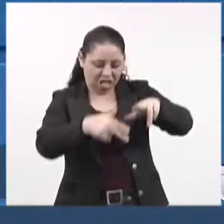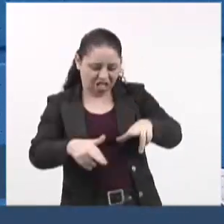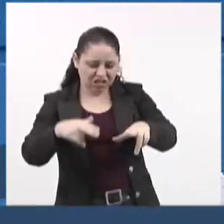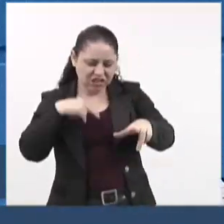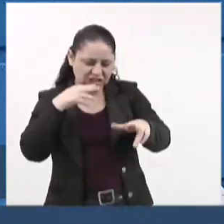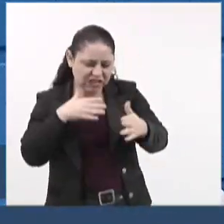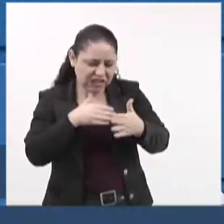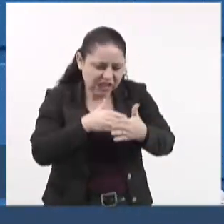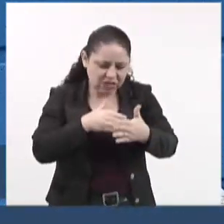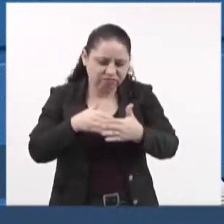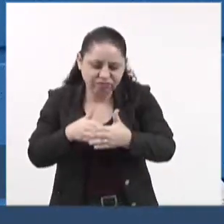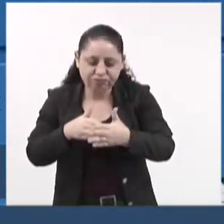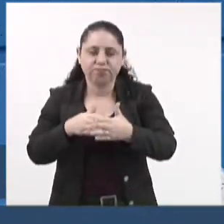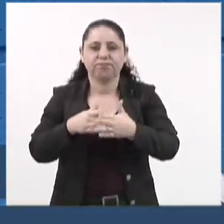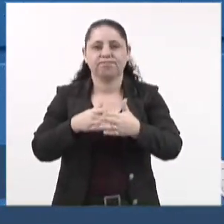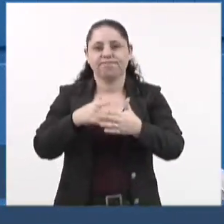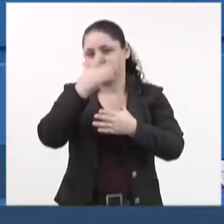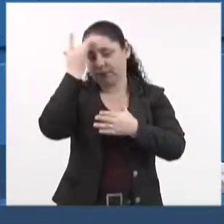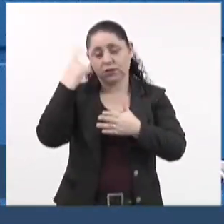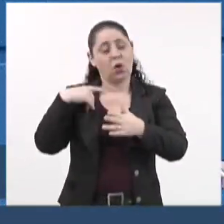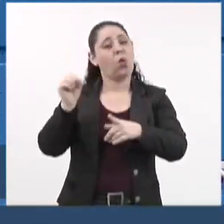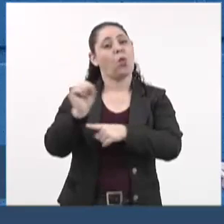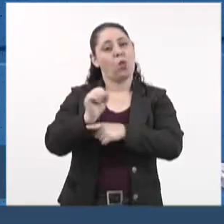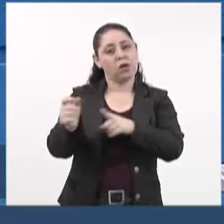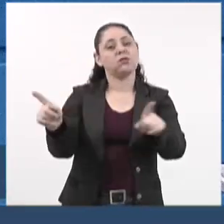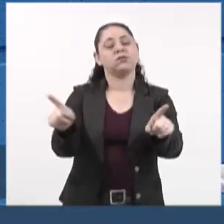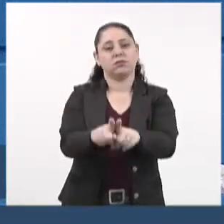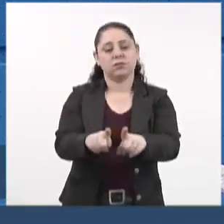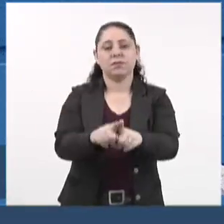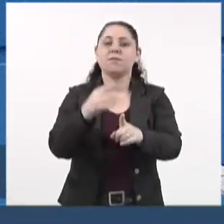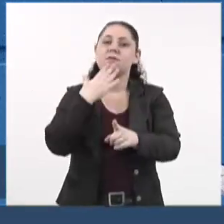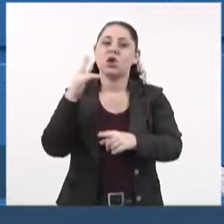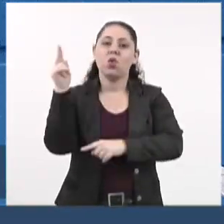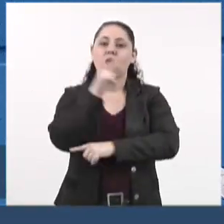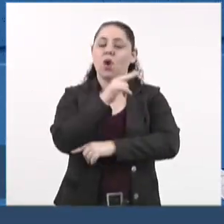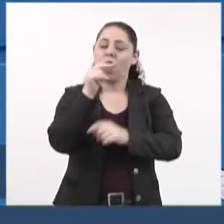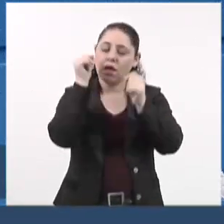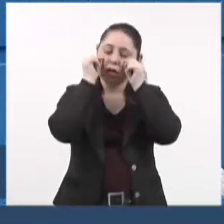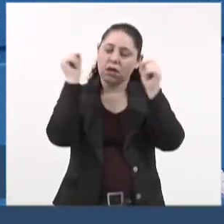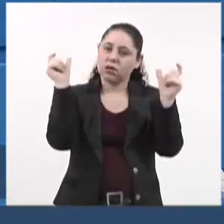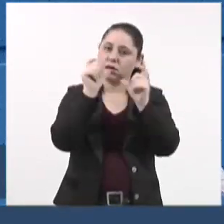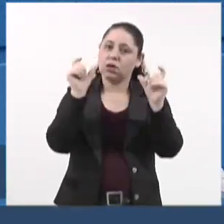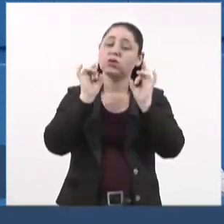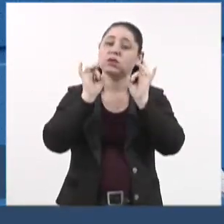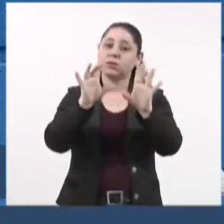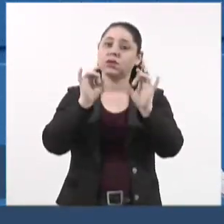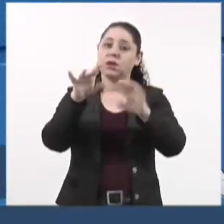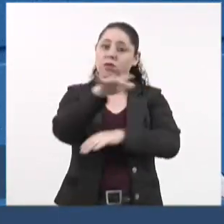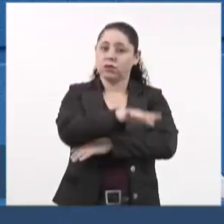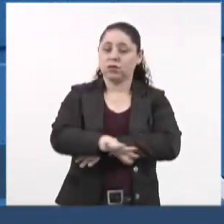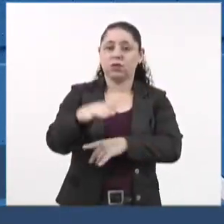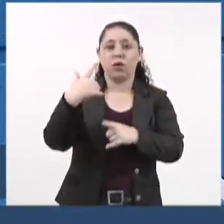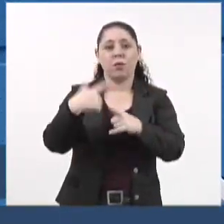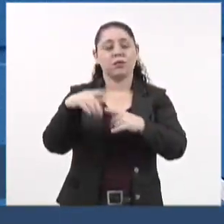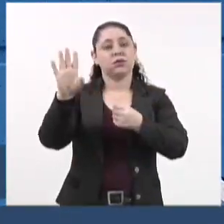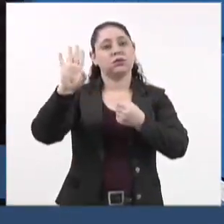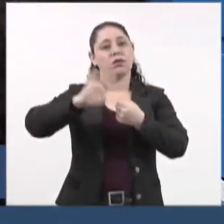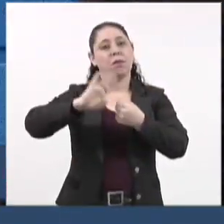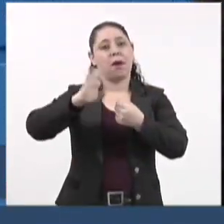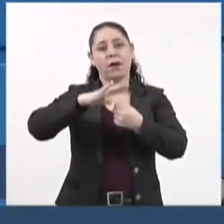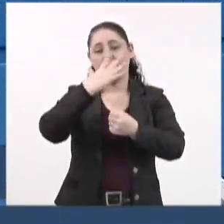dificultando a passagem dos moradores e dos motoristas. Pedimos por gentileza que dê uma extensão especial no local e na região, pois é um bairro